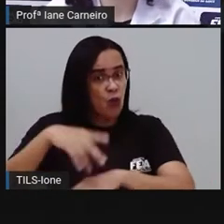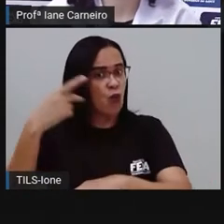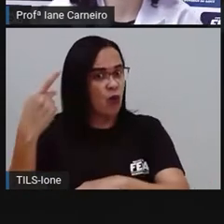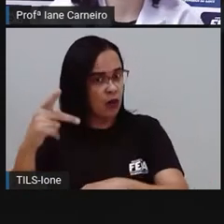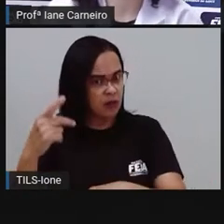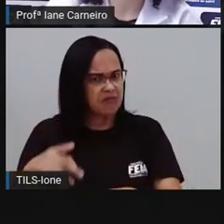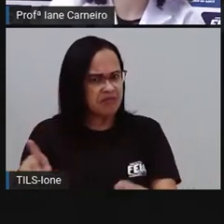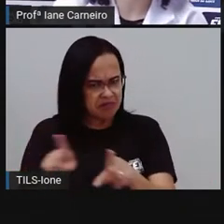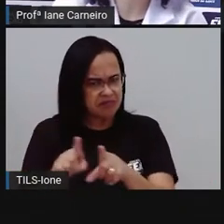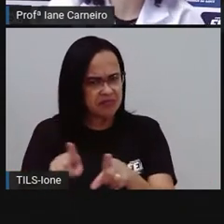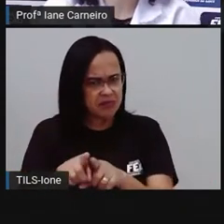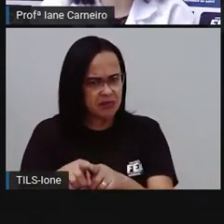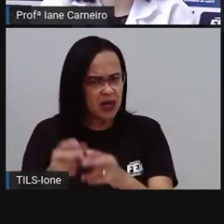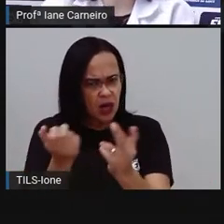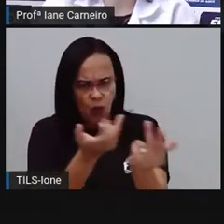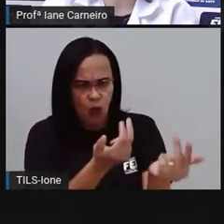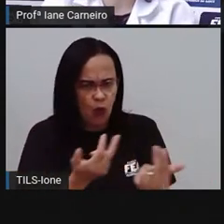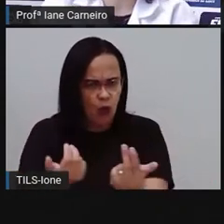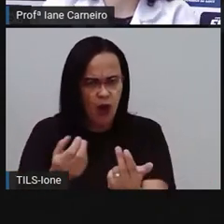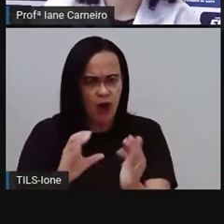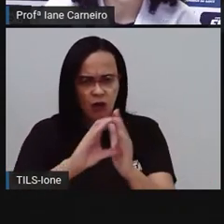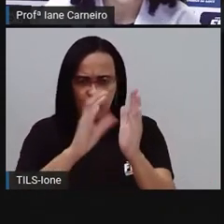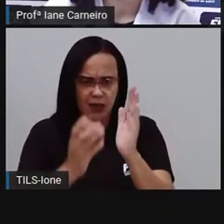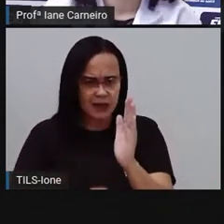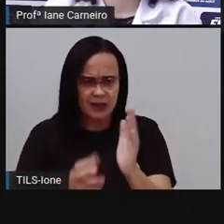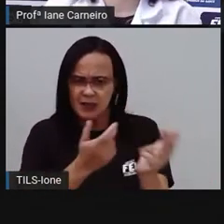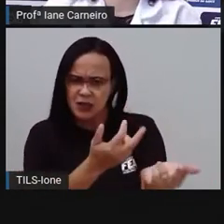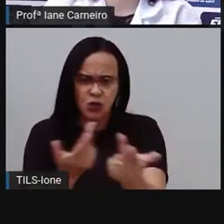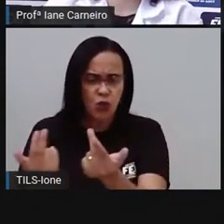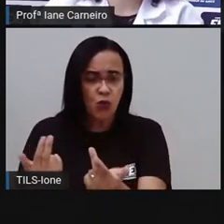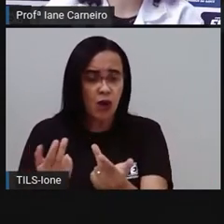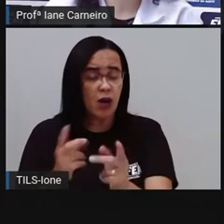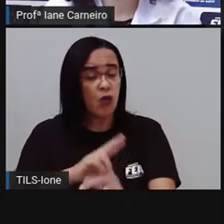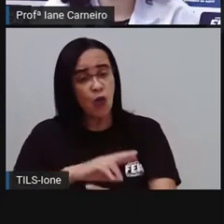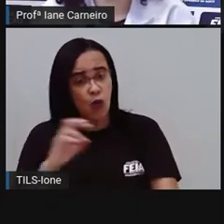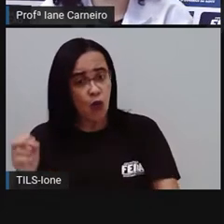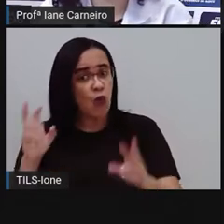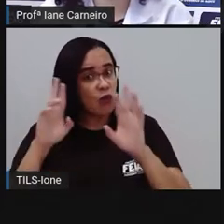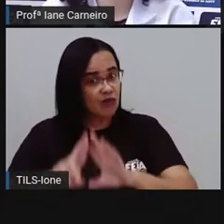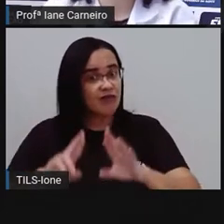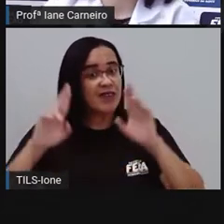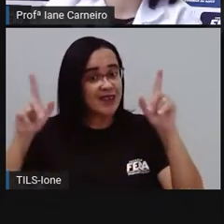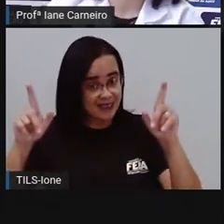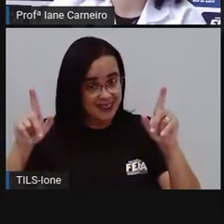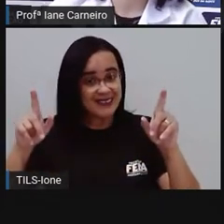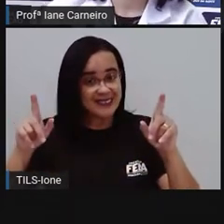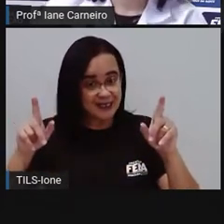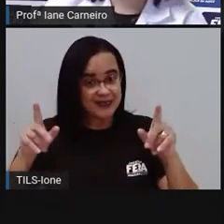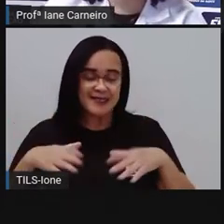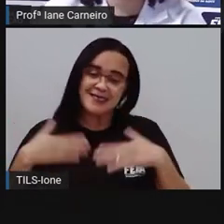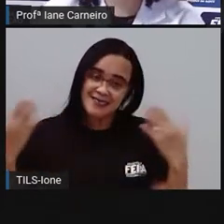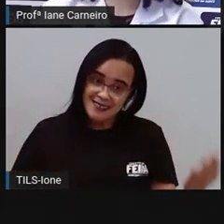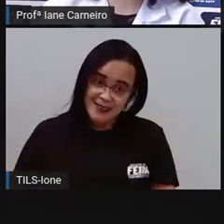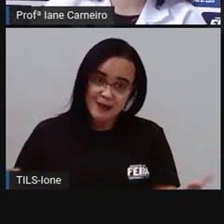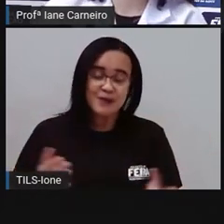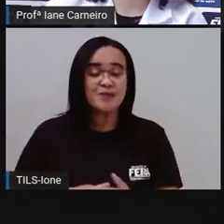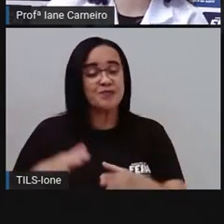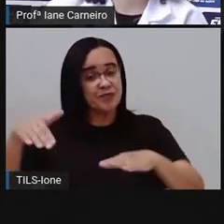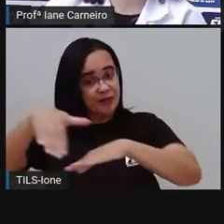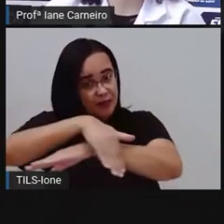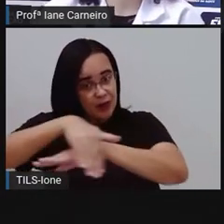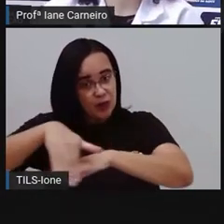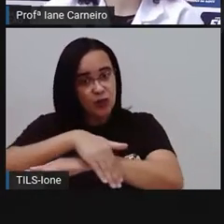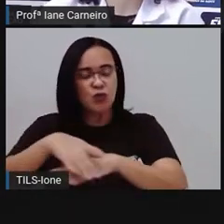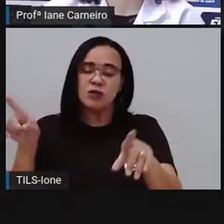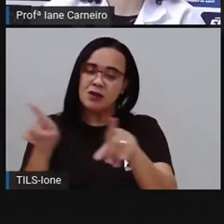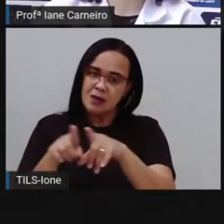característica, né? Porque vão ter pessoas diferentes morando ali, vão ter casas diferentes, né? Então, uma rua também é